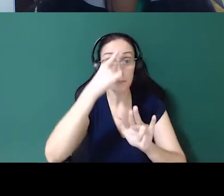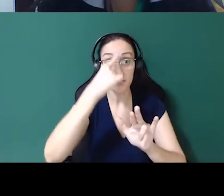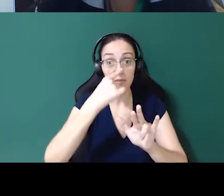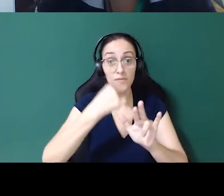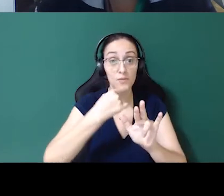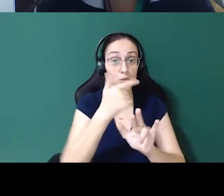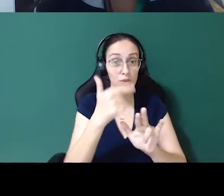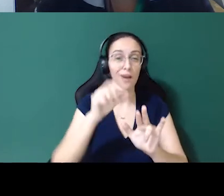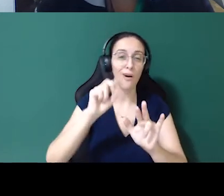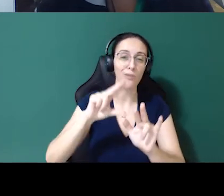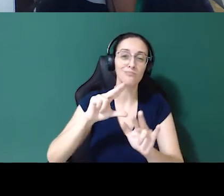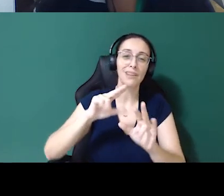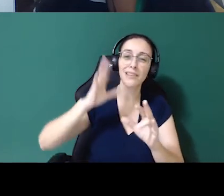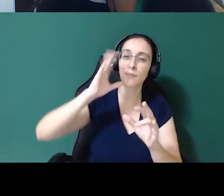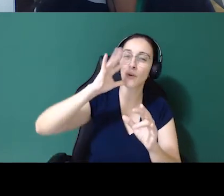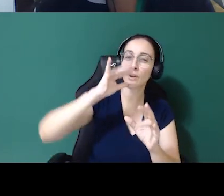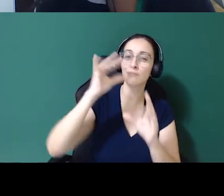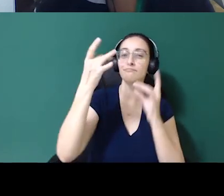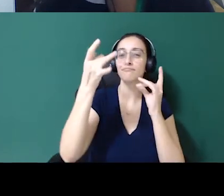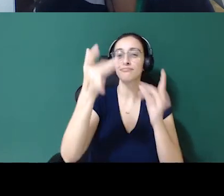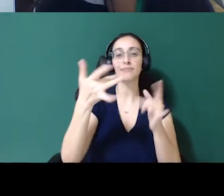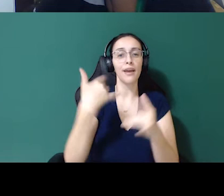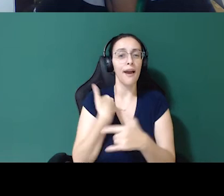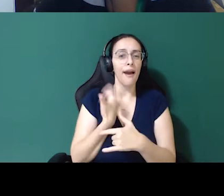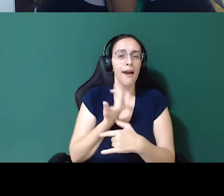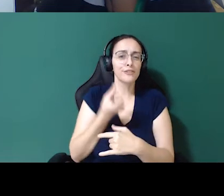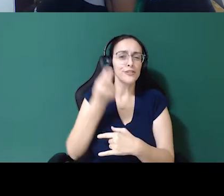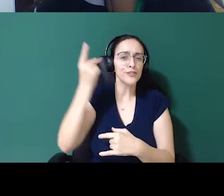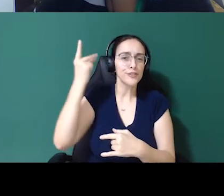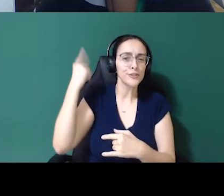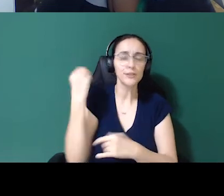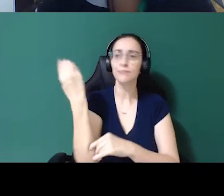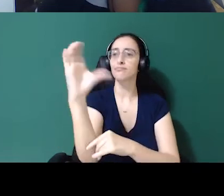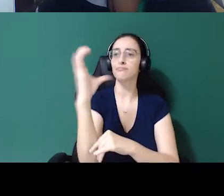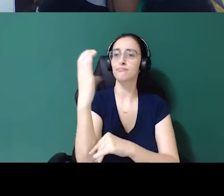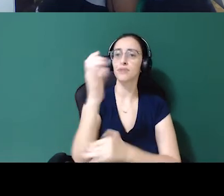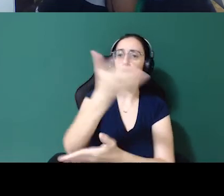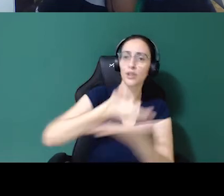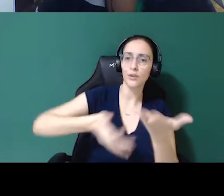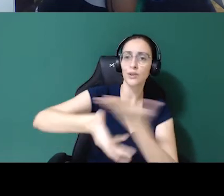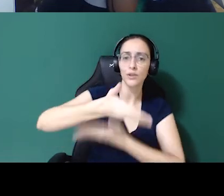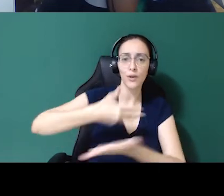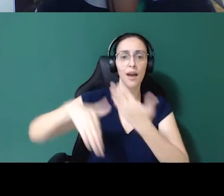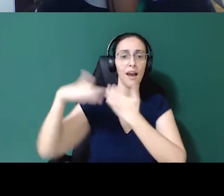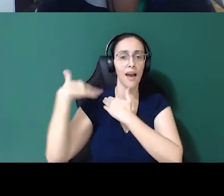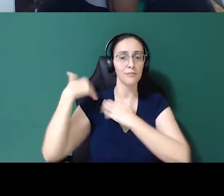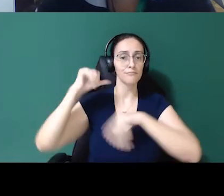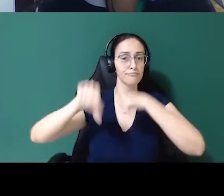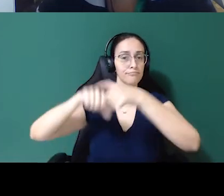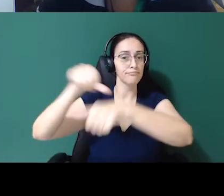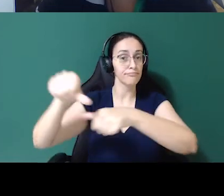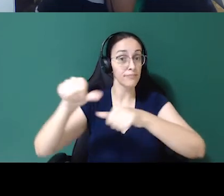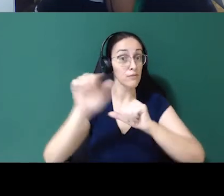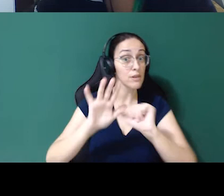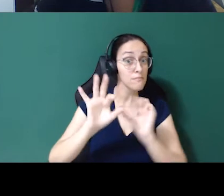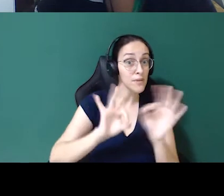atualiza o seu LinkedIn, ou não costuma alimentar com as trocas de cargo, ou deixar a sua capa configurada e